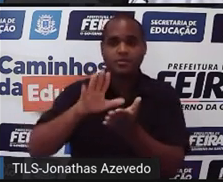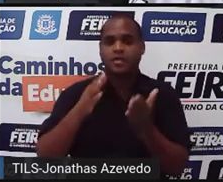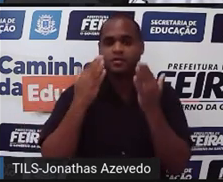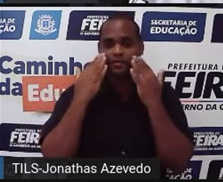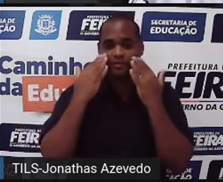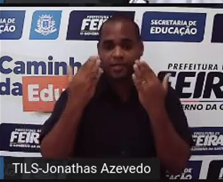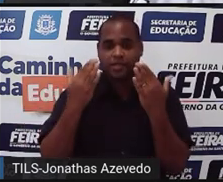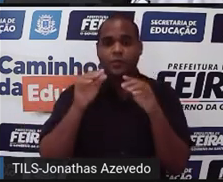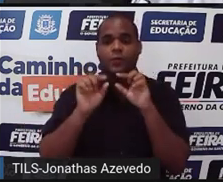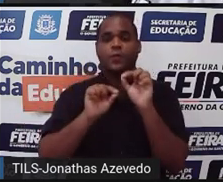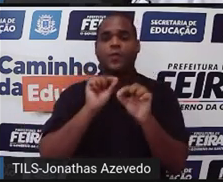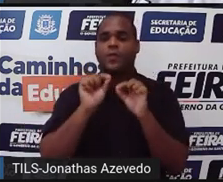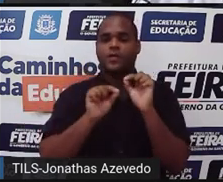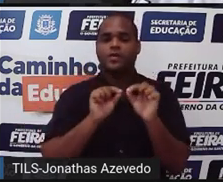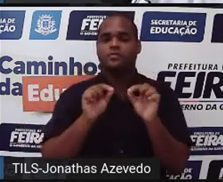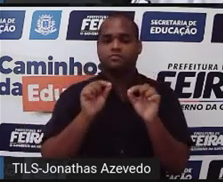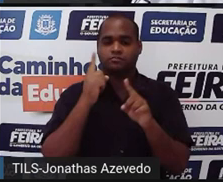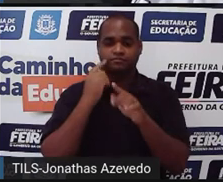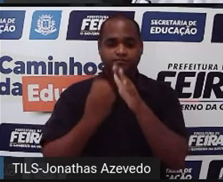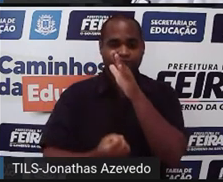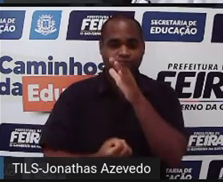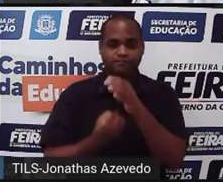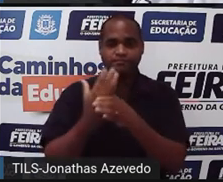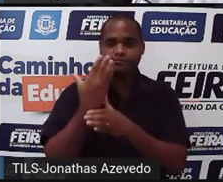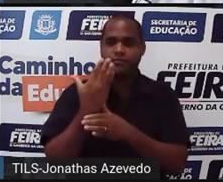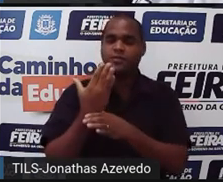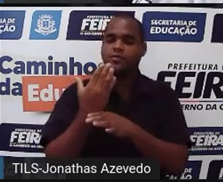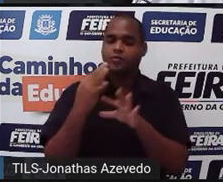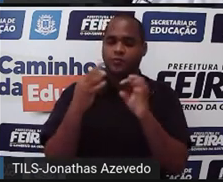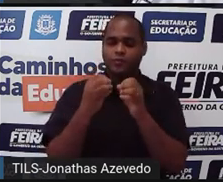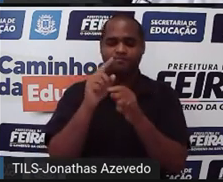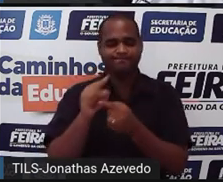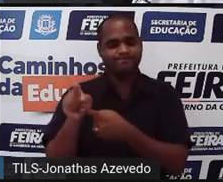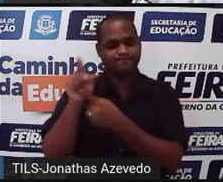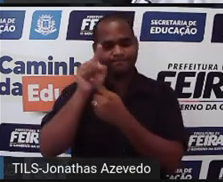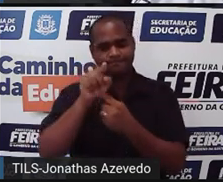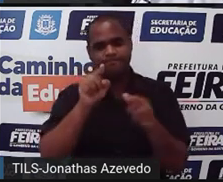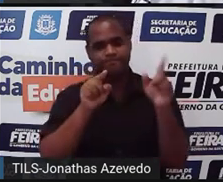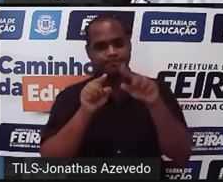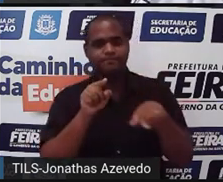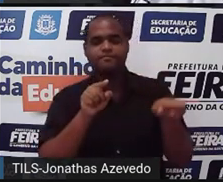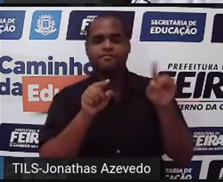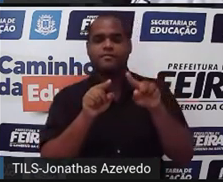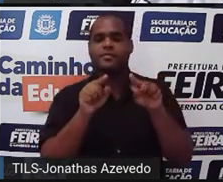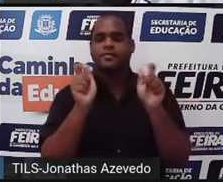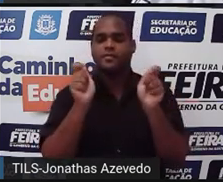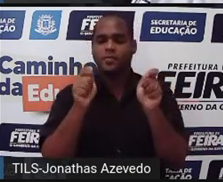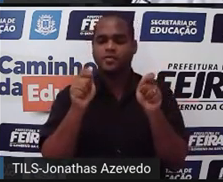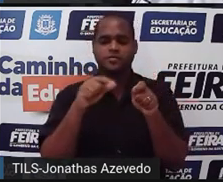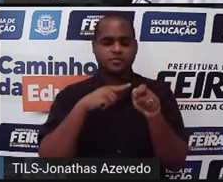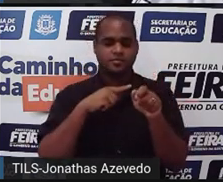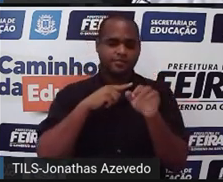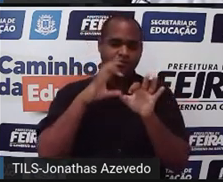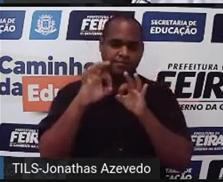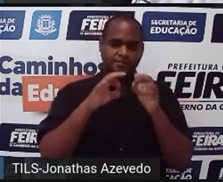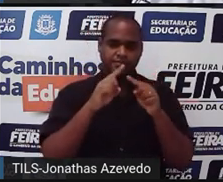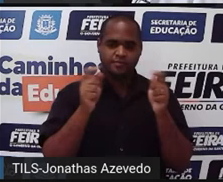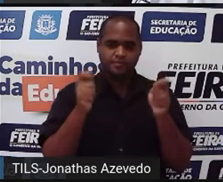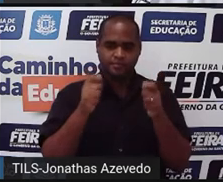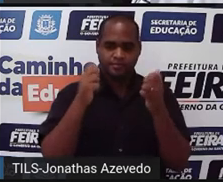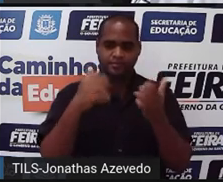vai aparecer em todos os círculos então por isso que a gente posiciona dessa forma para